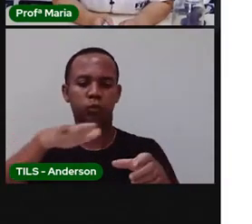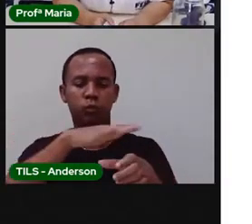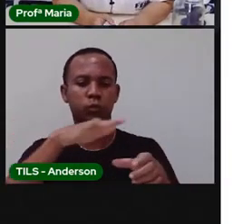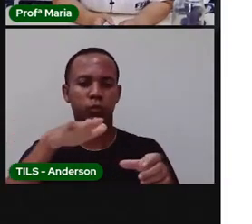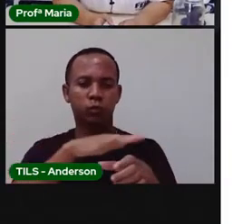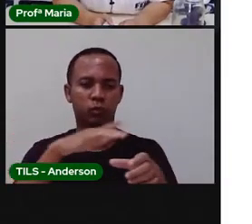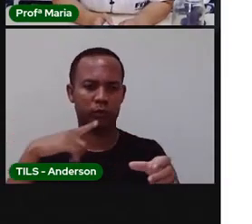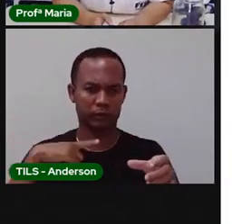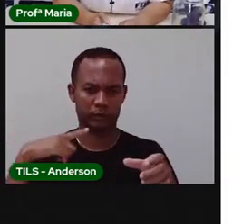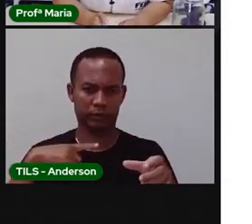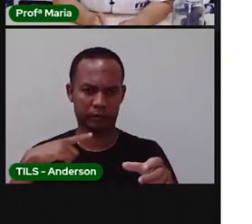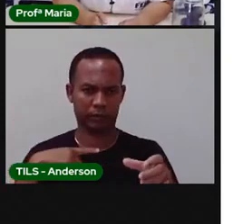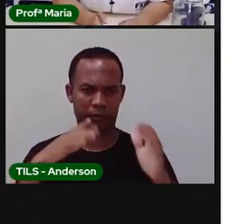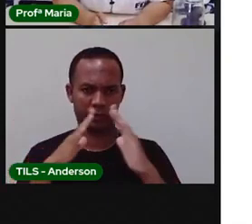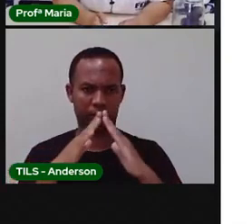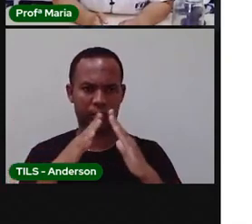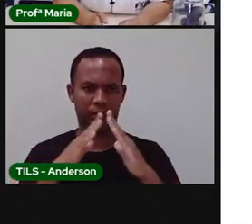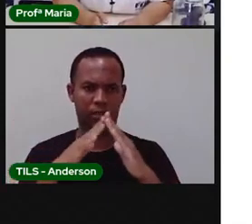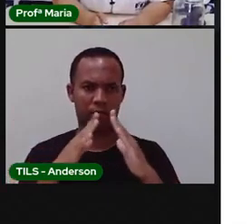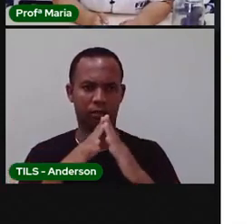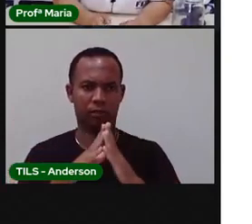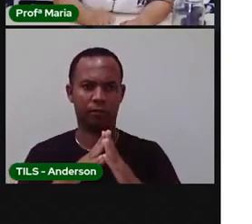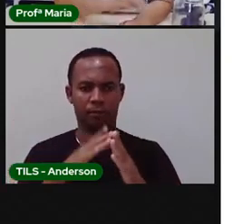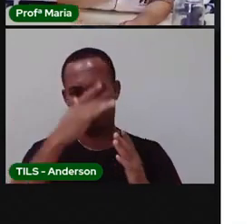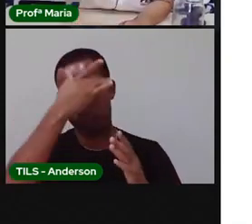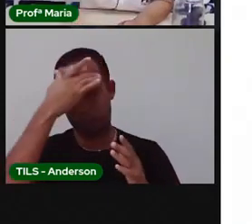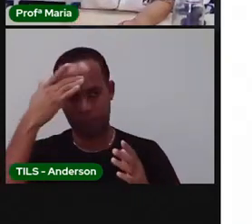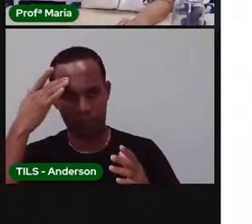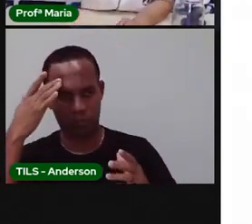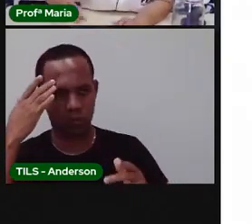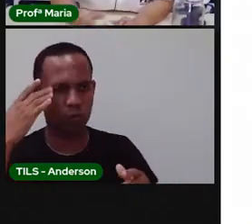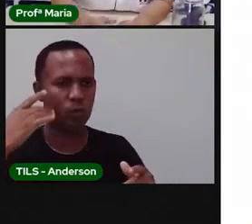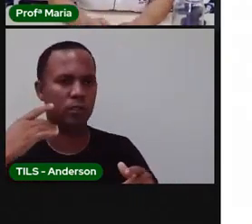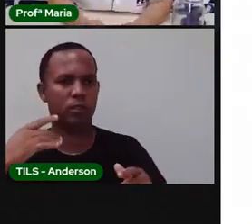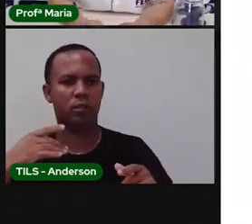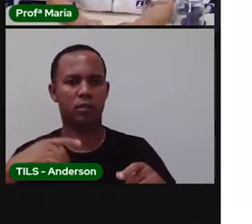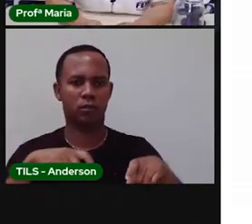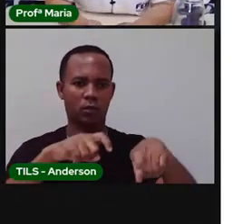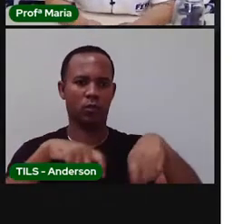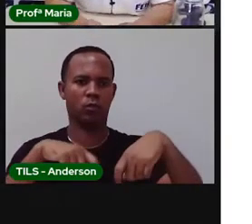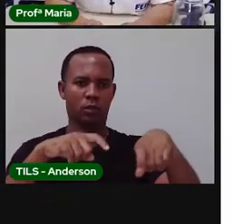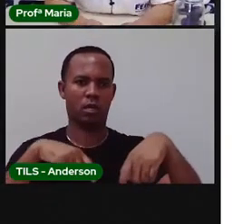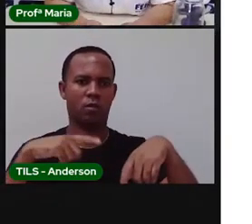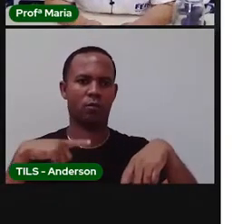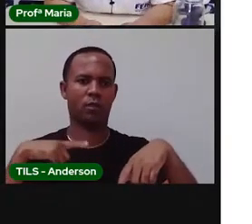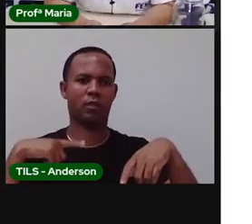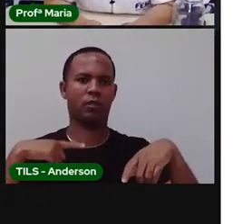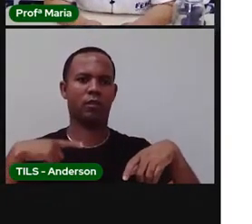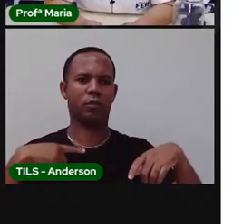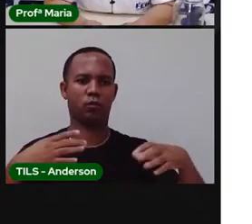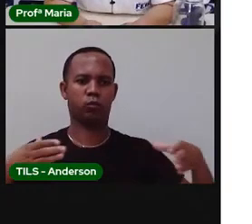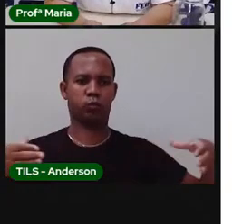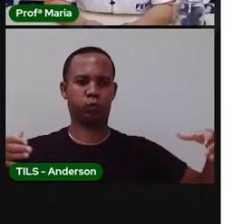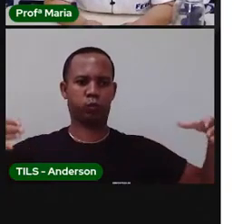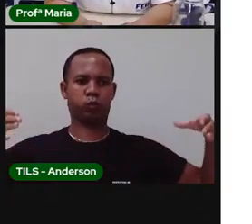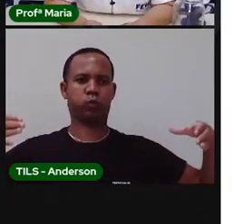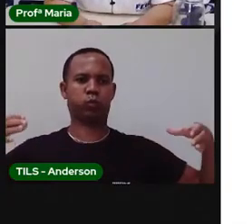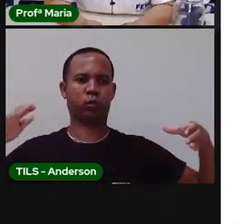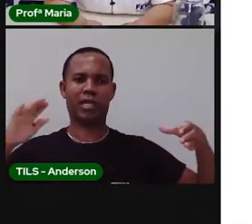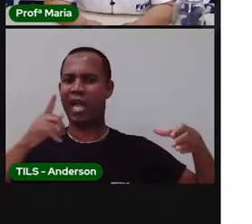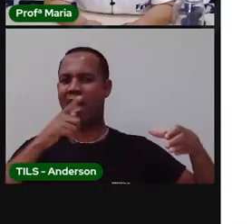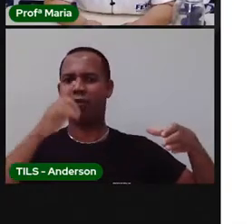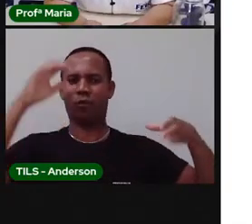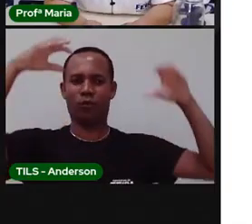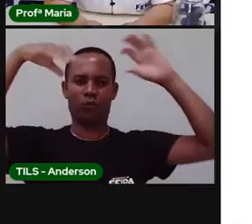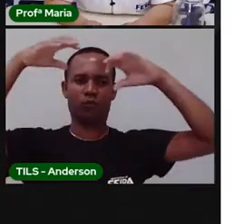Aqueles tanques? O pessoal aí da zona rural, aquele tanque bem maior que coleta água da chuva? A conta de água